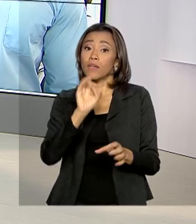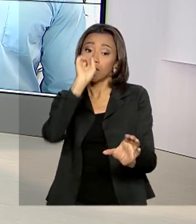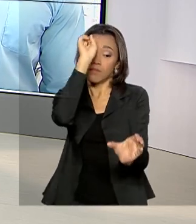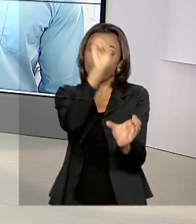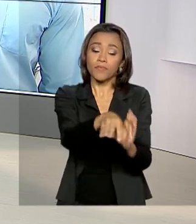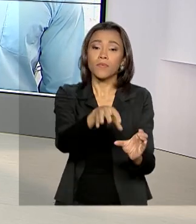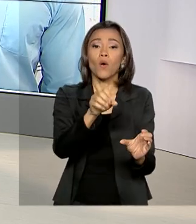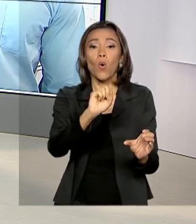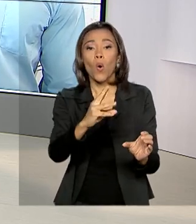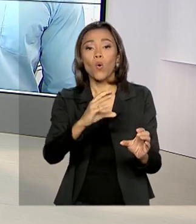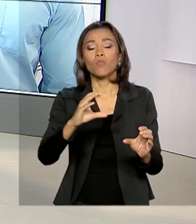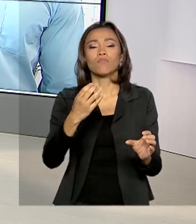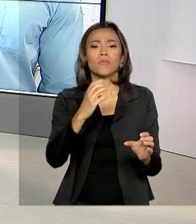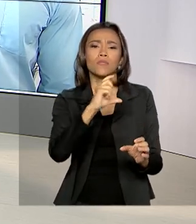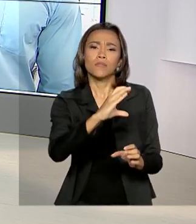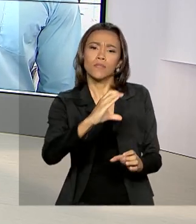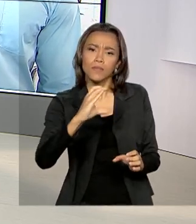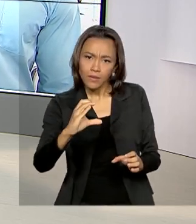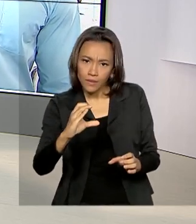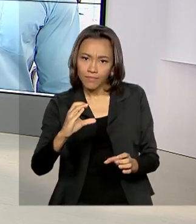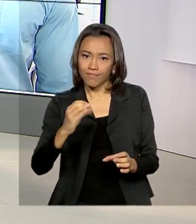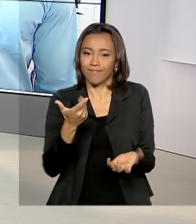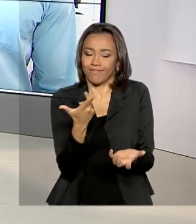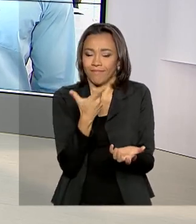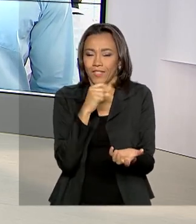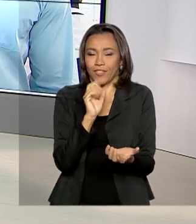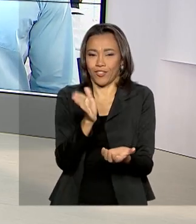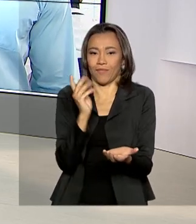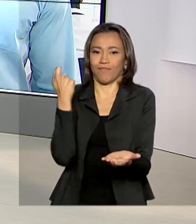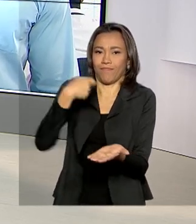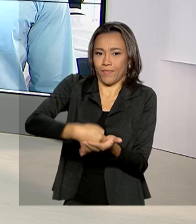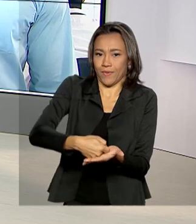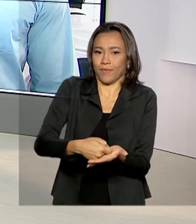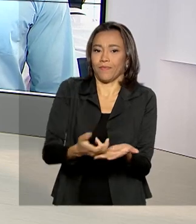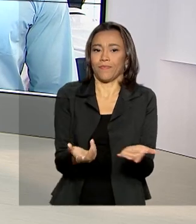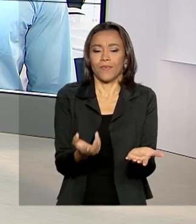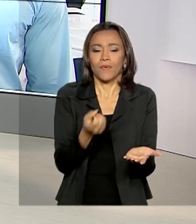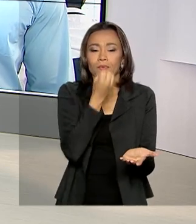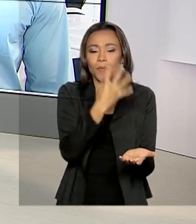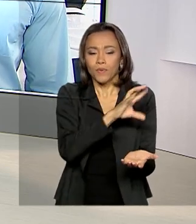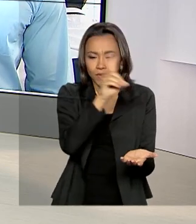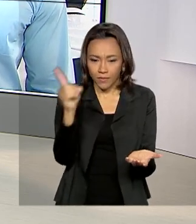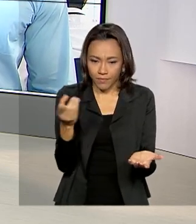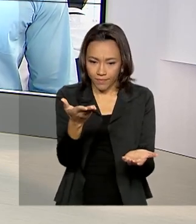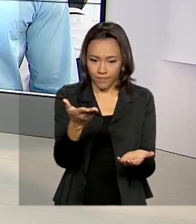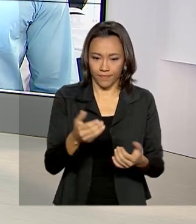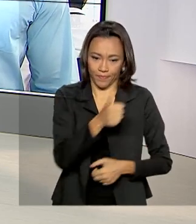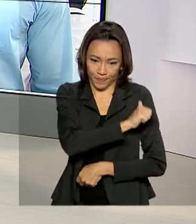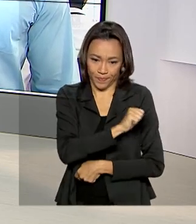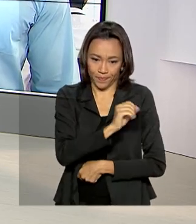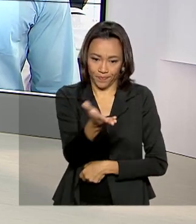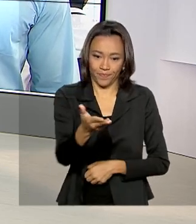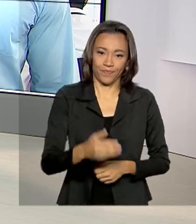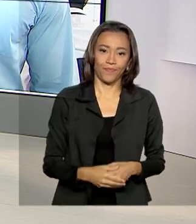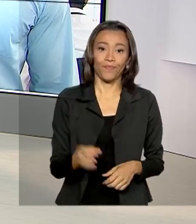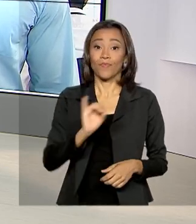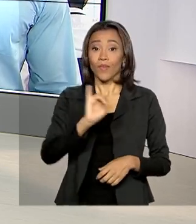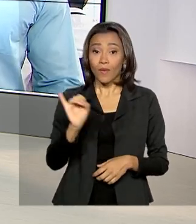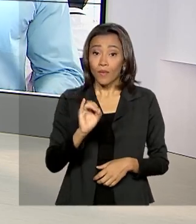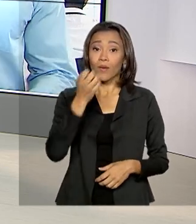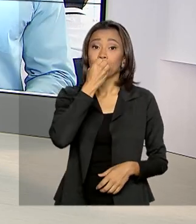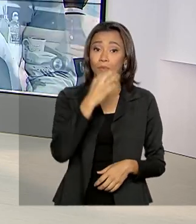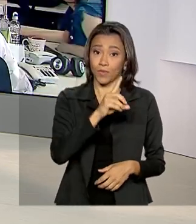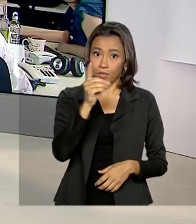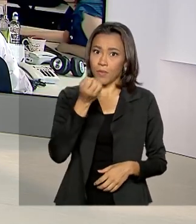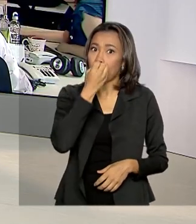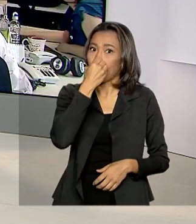poupança do proprietário do veículo. Não é isso, Tiago Pimenta? Bom dia para você no Rio de Janeiro. Oi, Renata. Bom dia. Isso